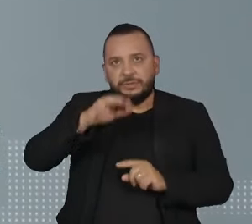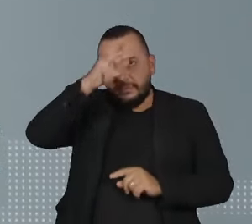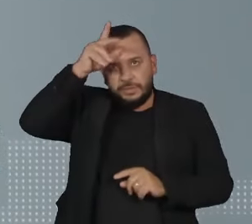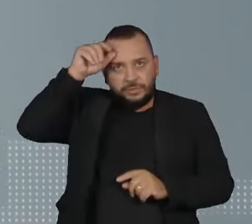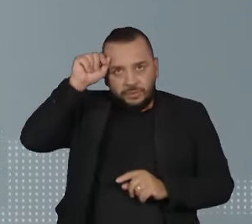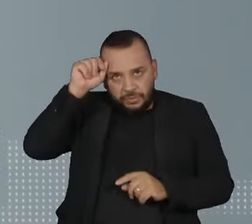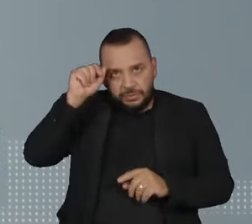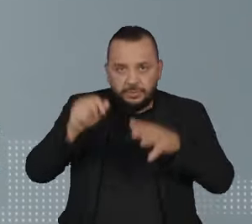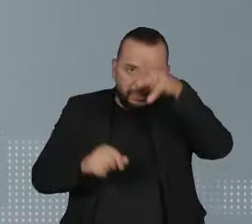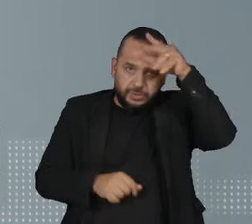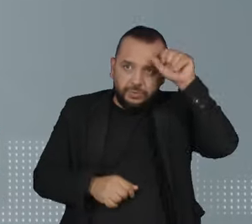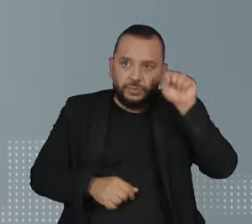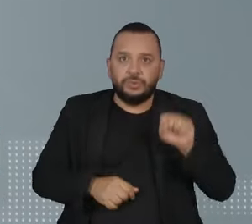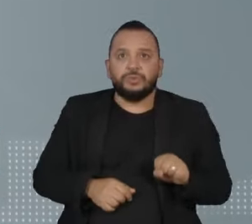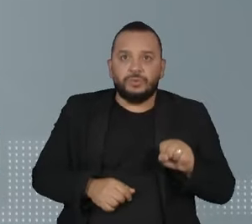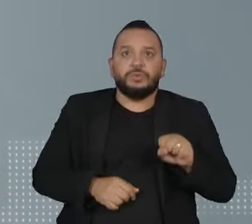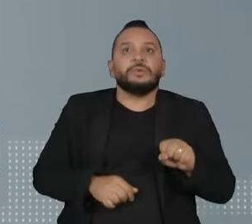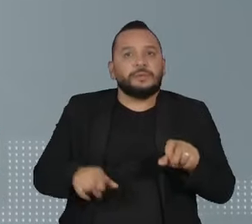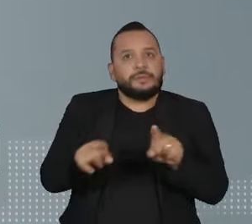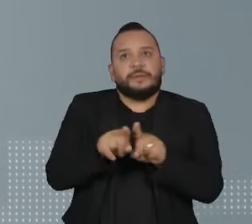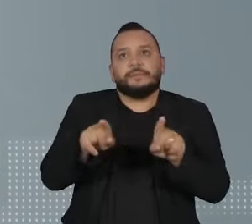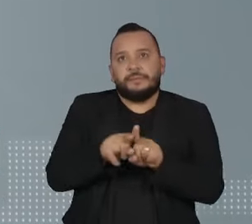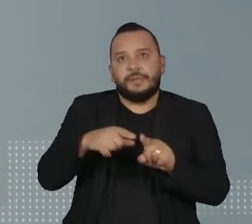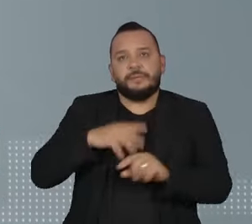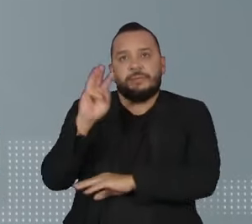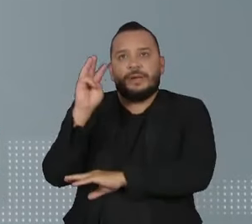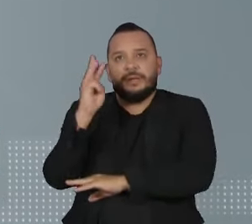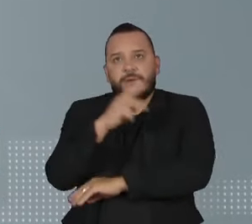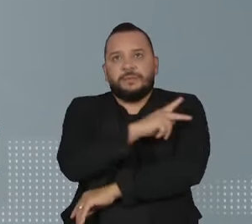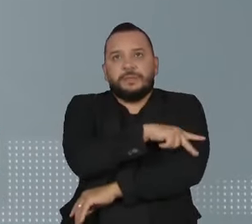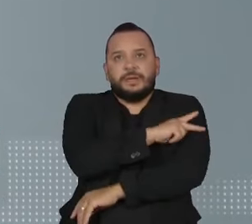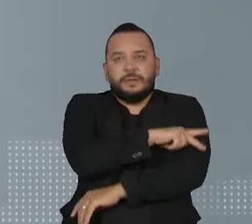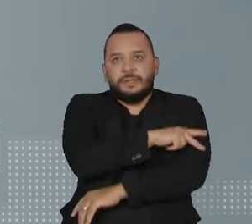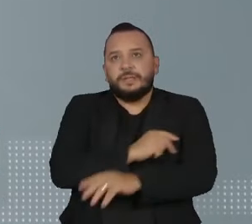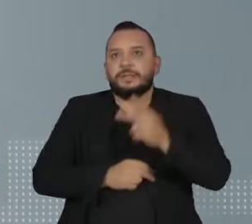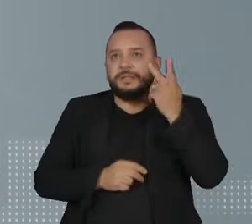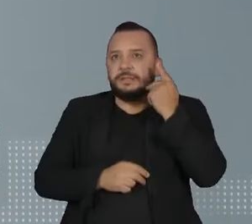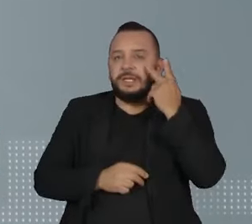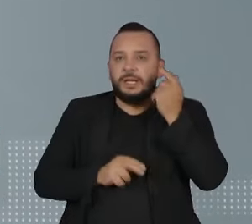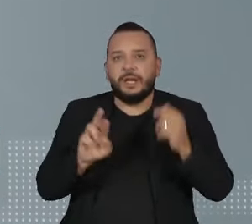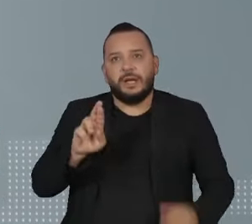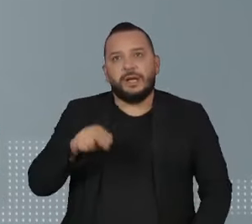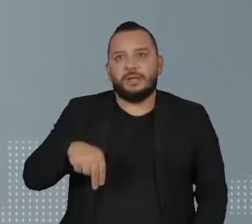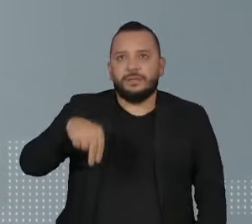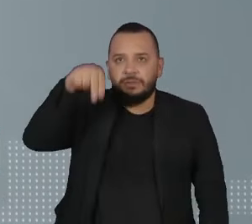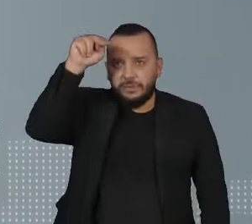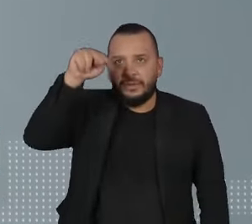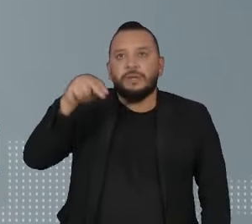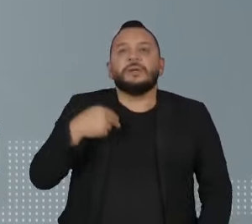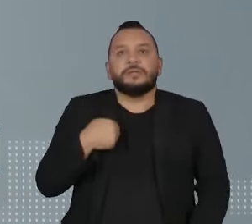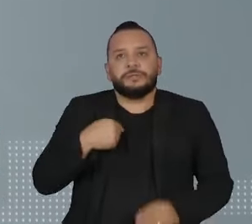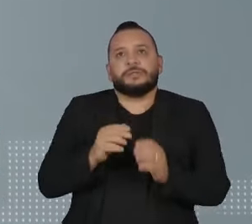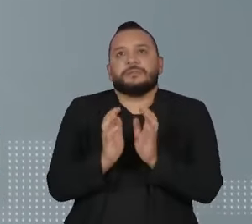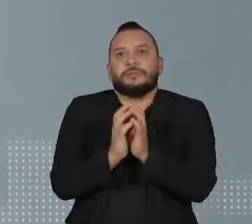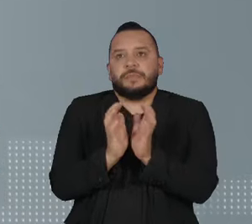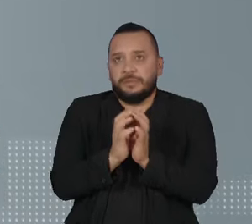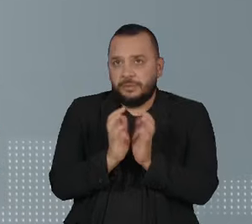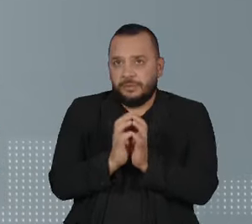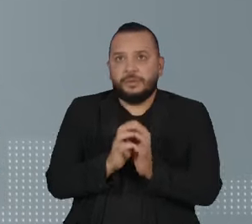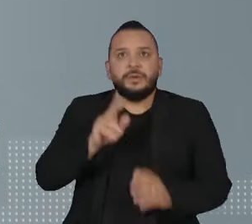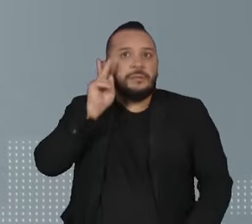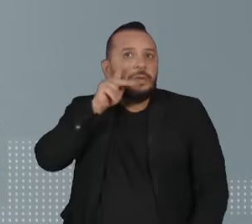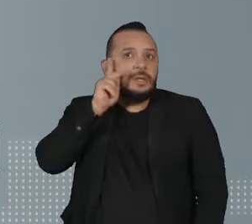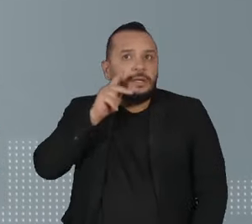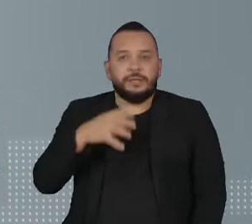Grosso, Mato Grosso do Sul e regiões do Maranhão, Piauí, Ceará, Rio Grande do Norte, Pernambuco, Paraíba,